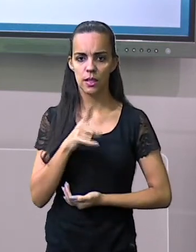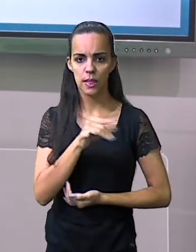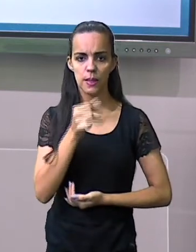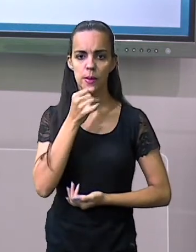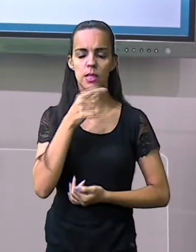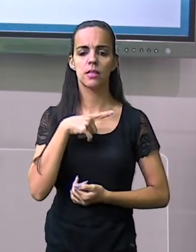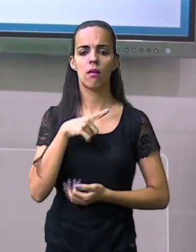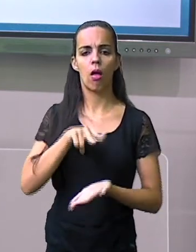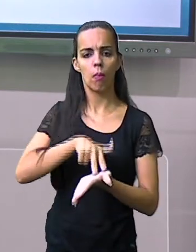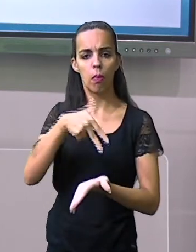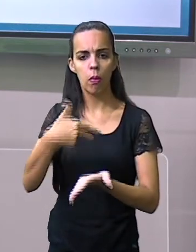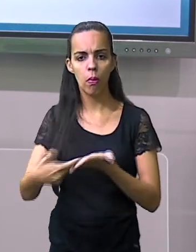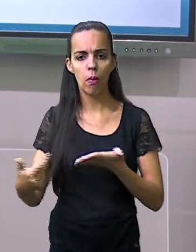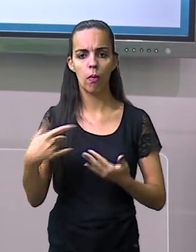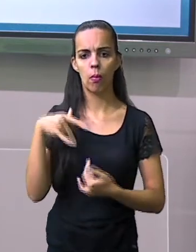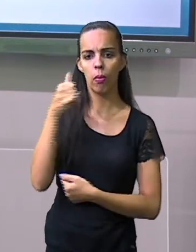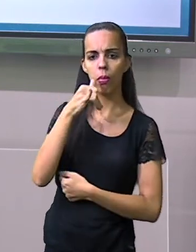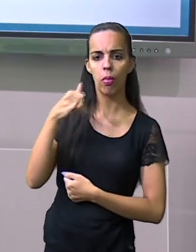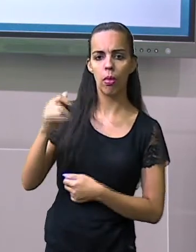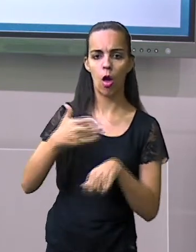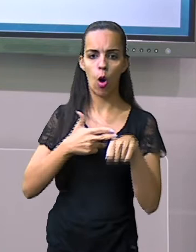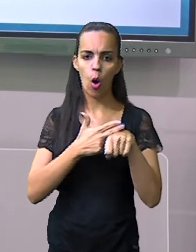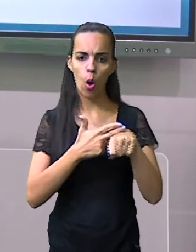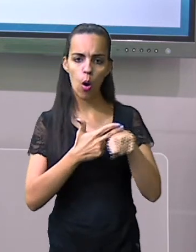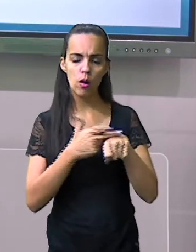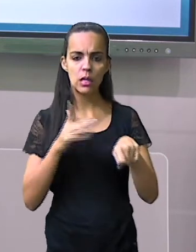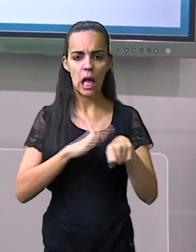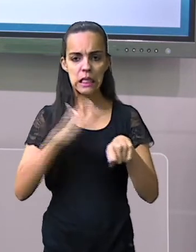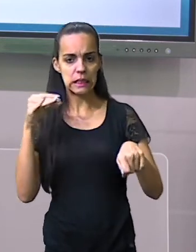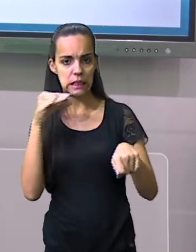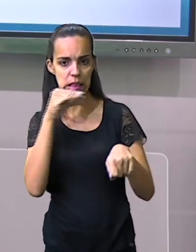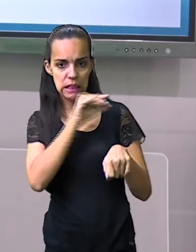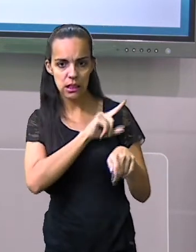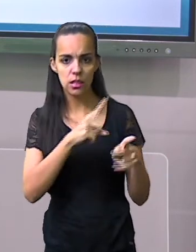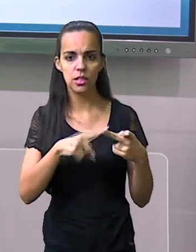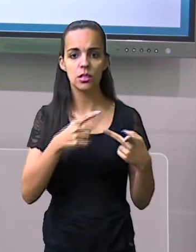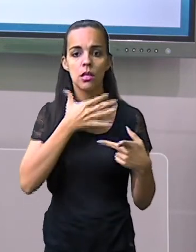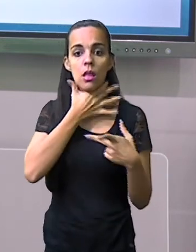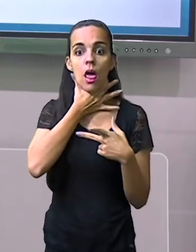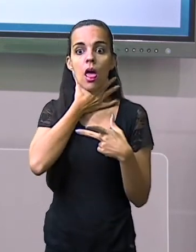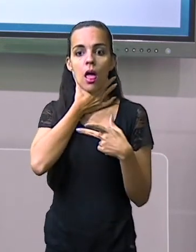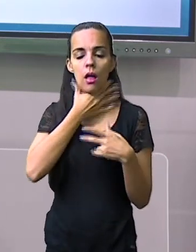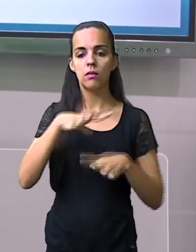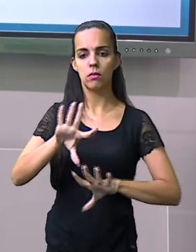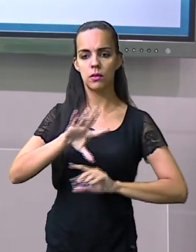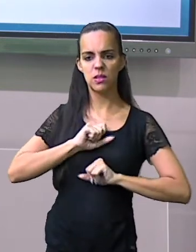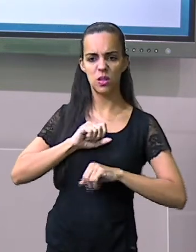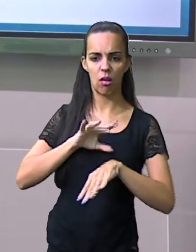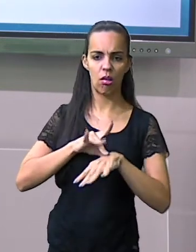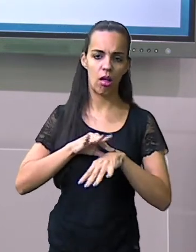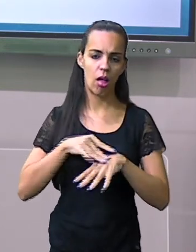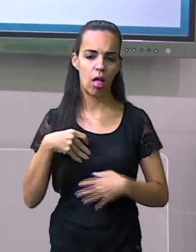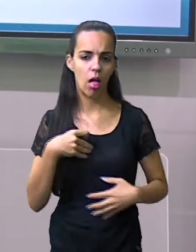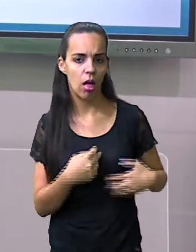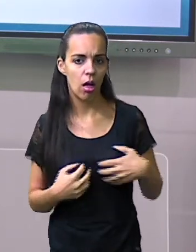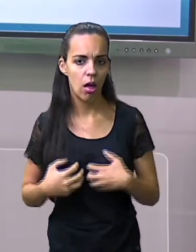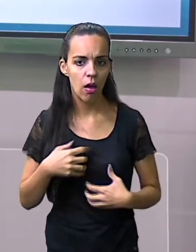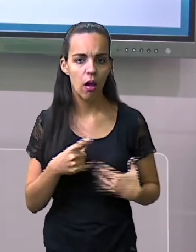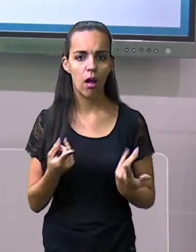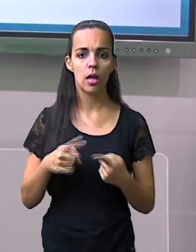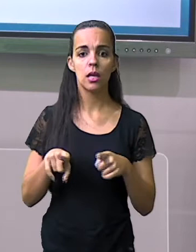choques elétricos, cortes, queimadura, asfixia, intoxicações e